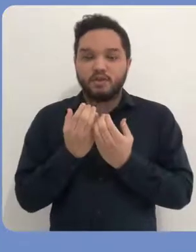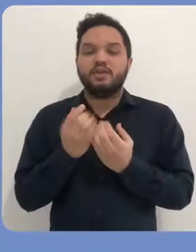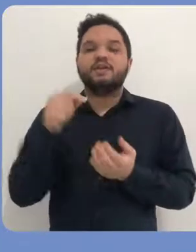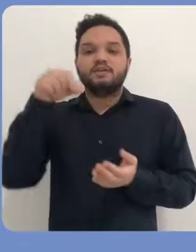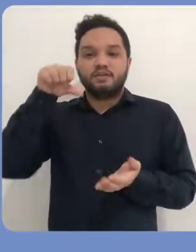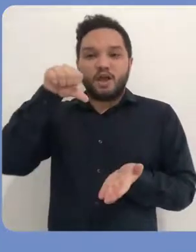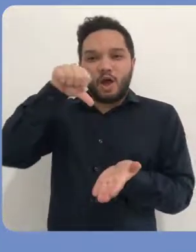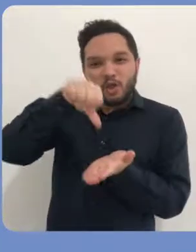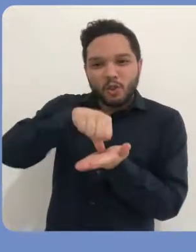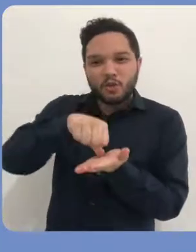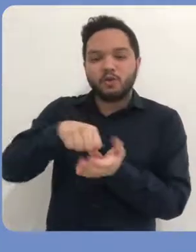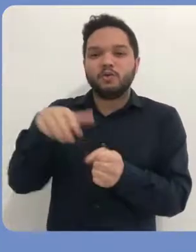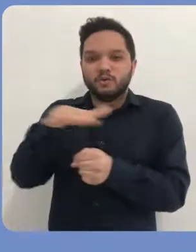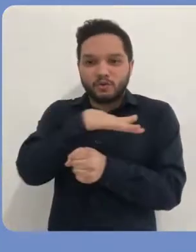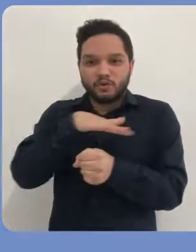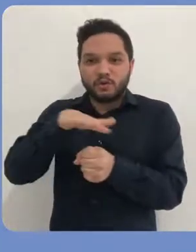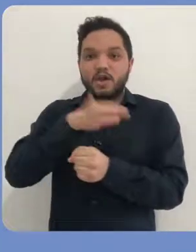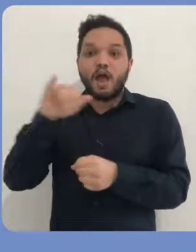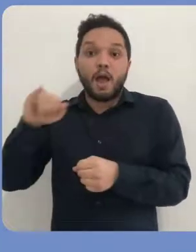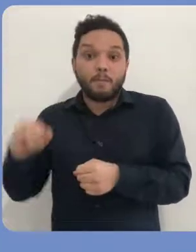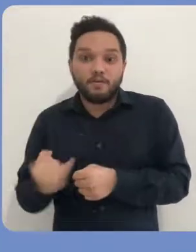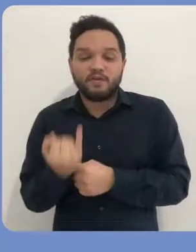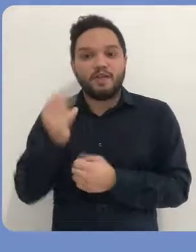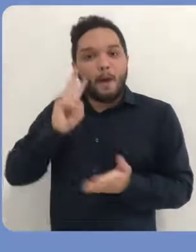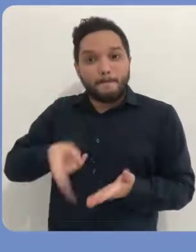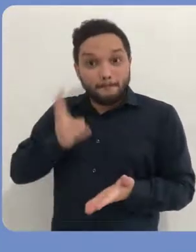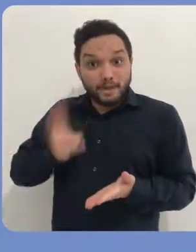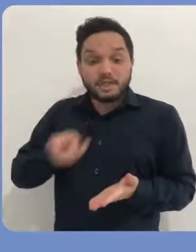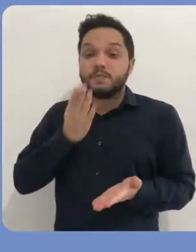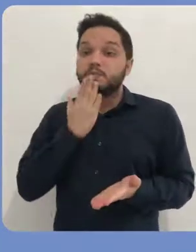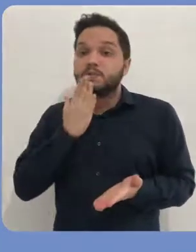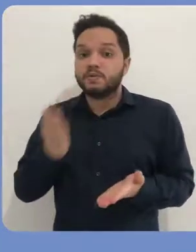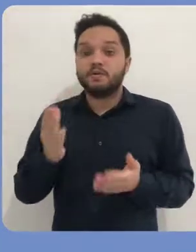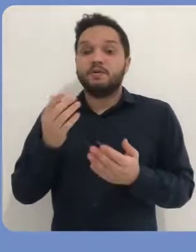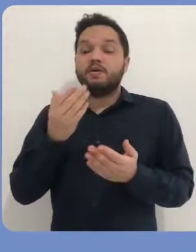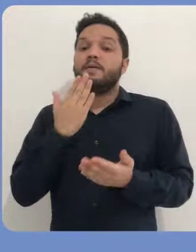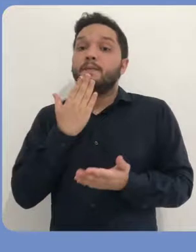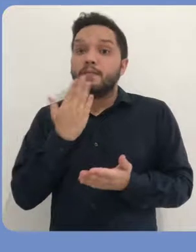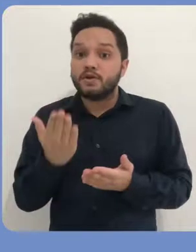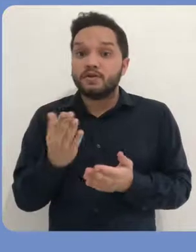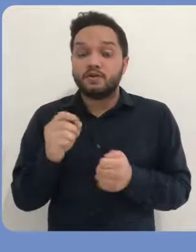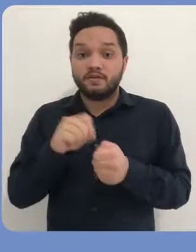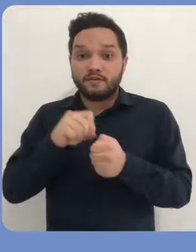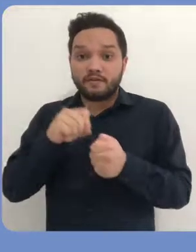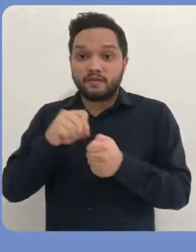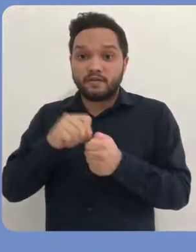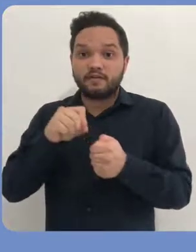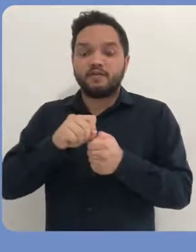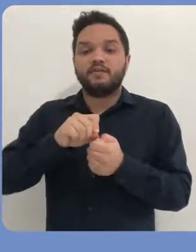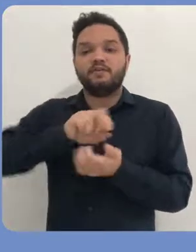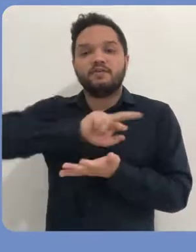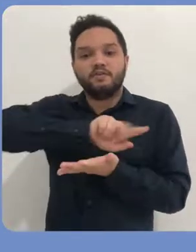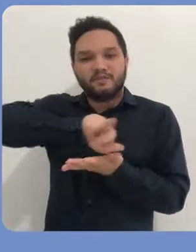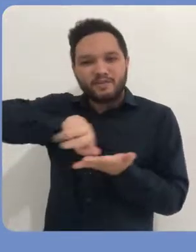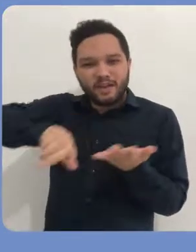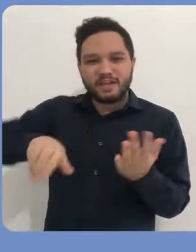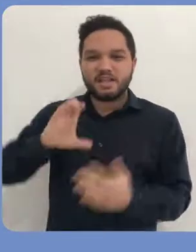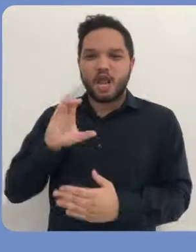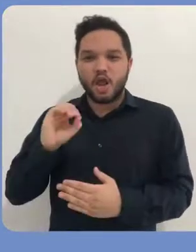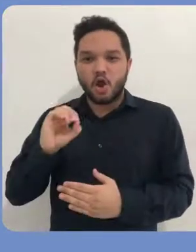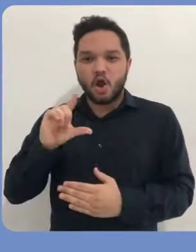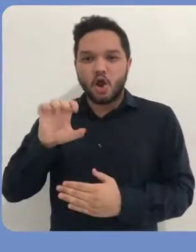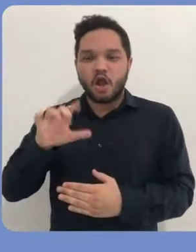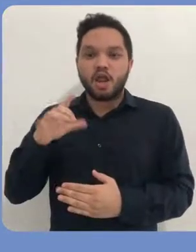extensão e a gente já vai aproveitar o mesmo pedido para efetuar a solicitação de criação de diferentes